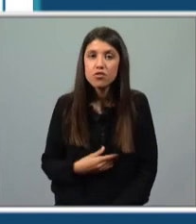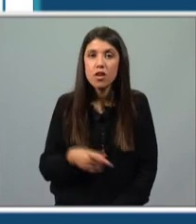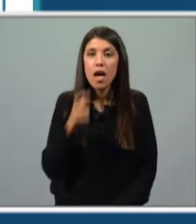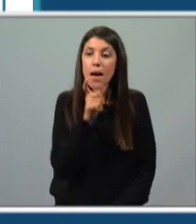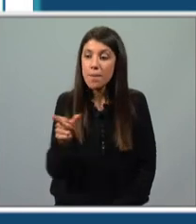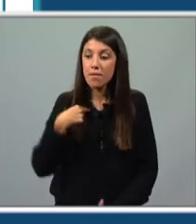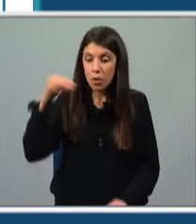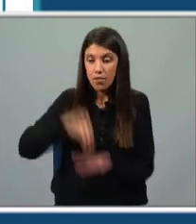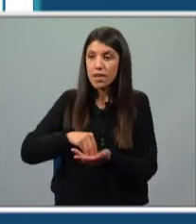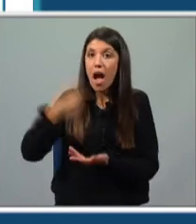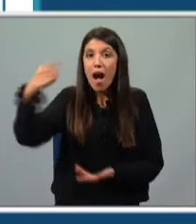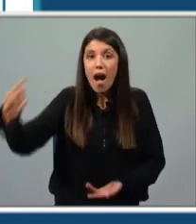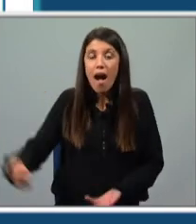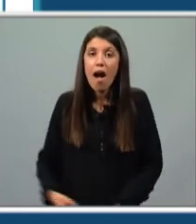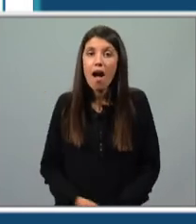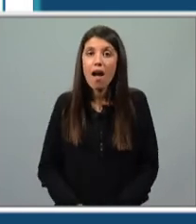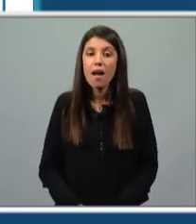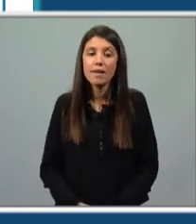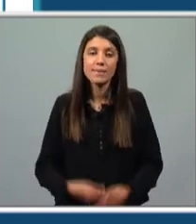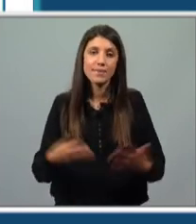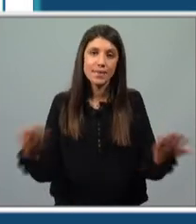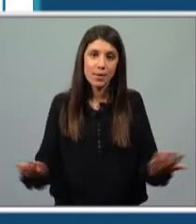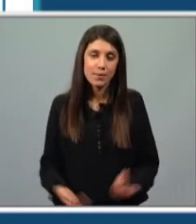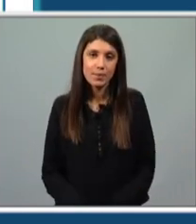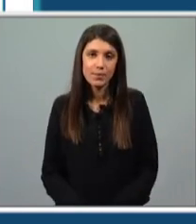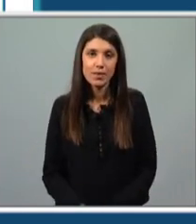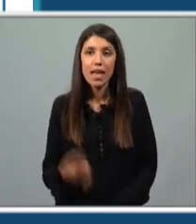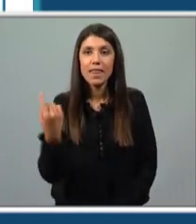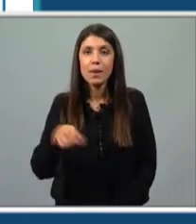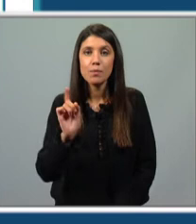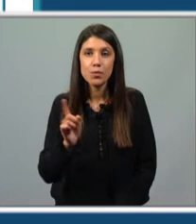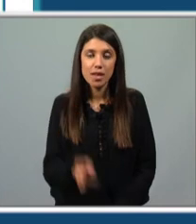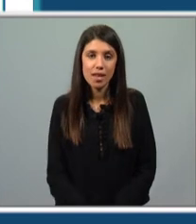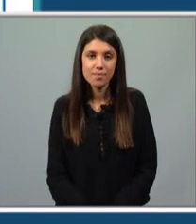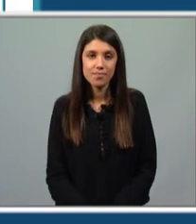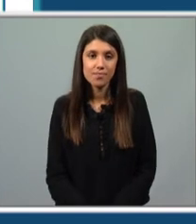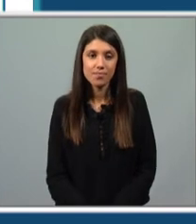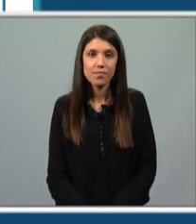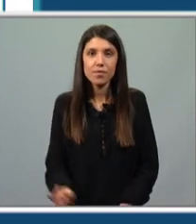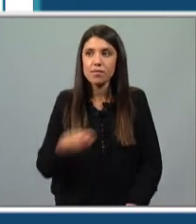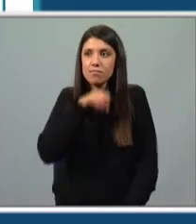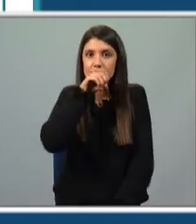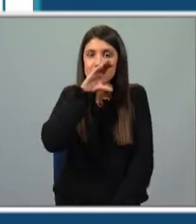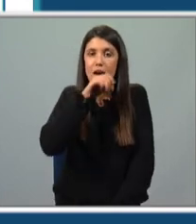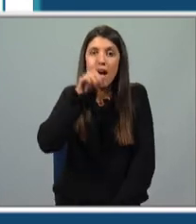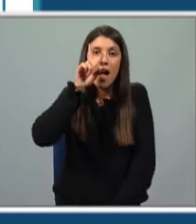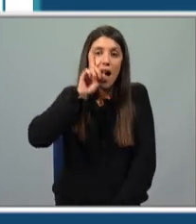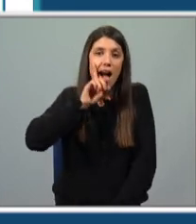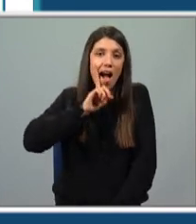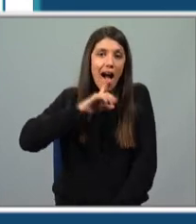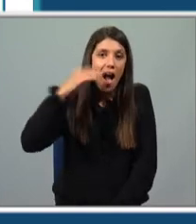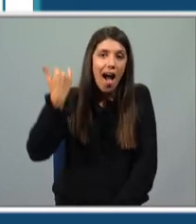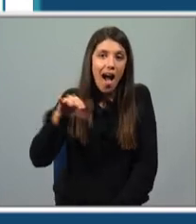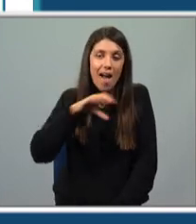palavra que eu inventei existe. Ora, o que é que nós temos aqui? Temos o espanto da rapariga, dela,